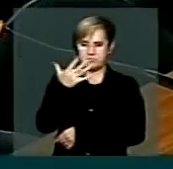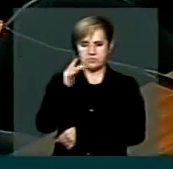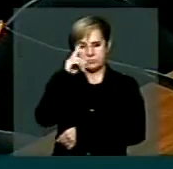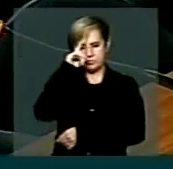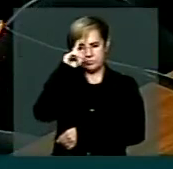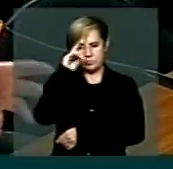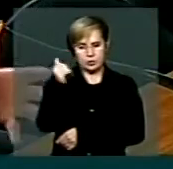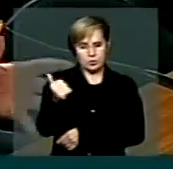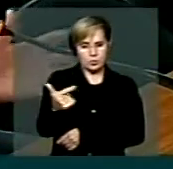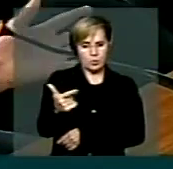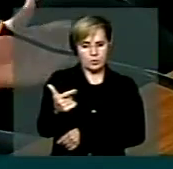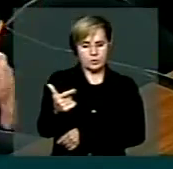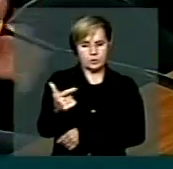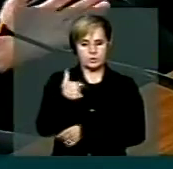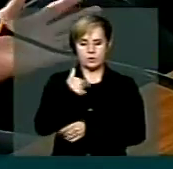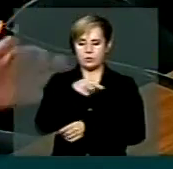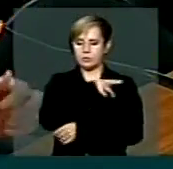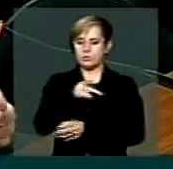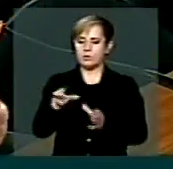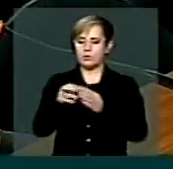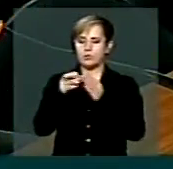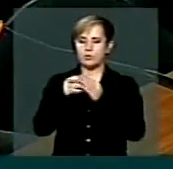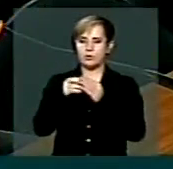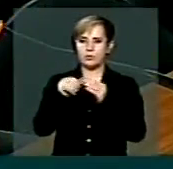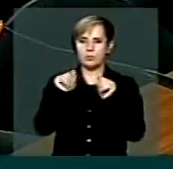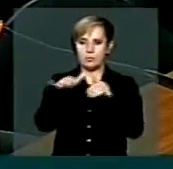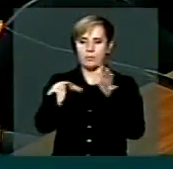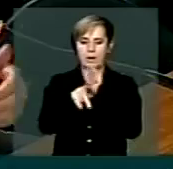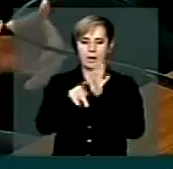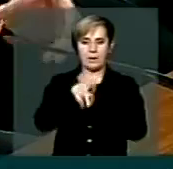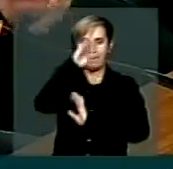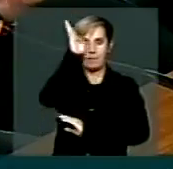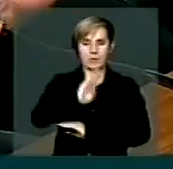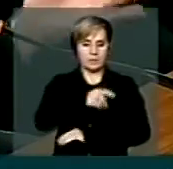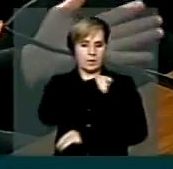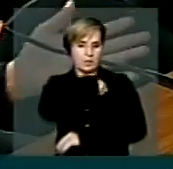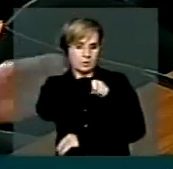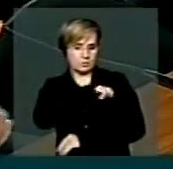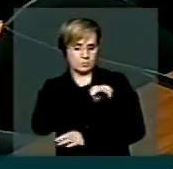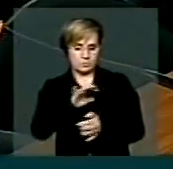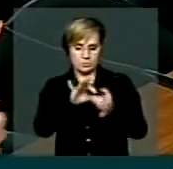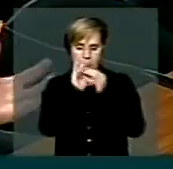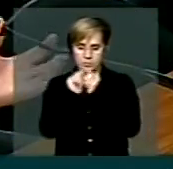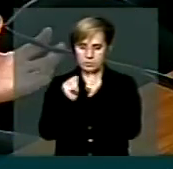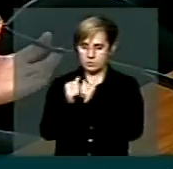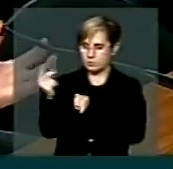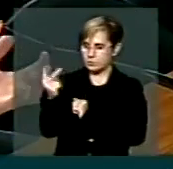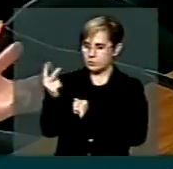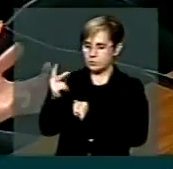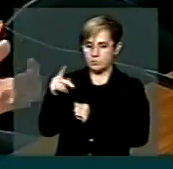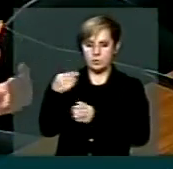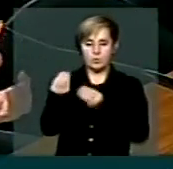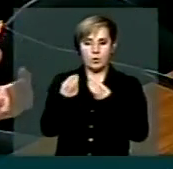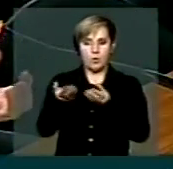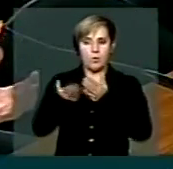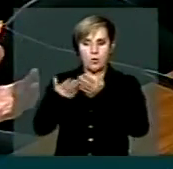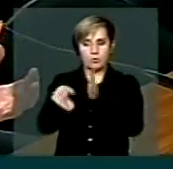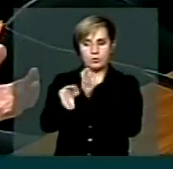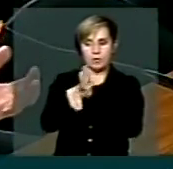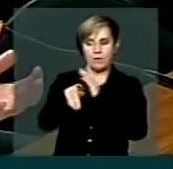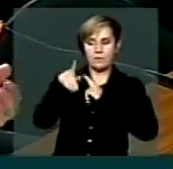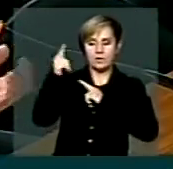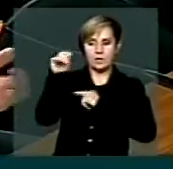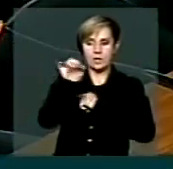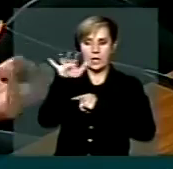viajou, eu sou presidente do grupo parlamentar Brasil-Espanha, e o pessoal da Espanha visitaram, como os navios estão vindo da Europa agora,